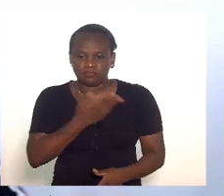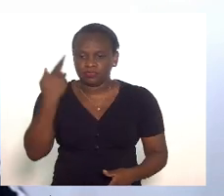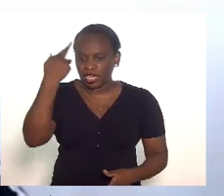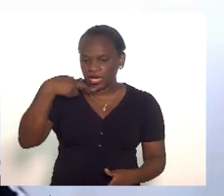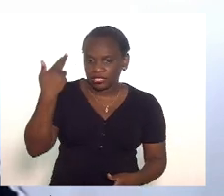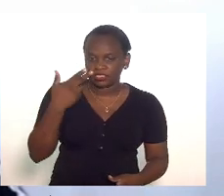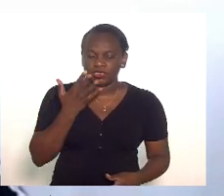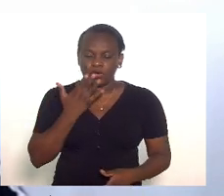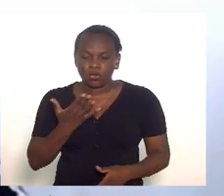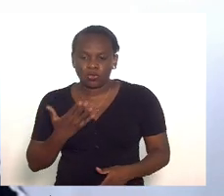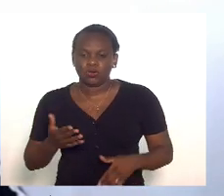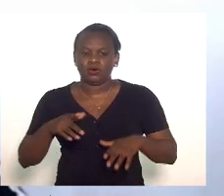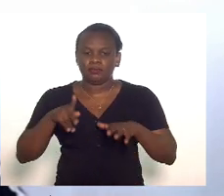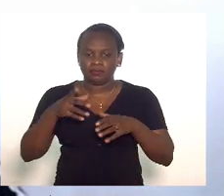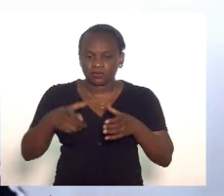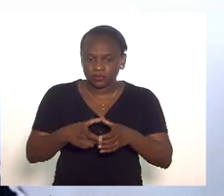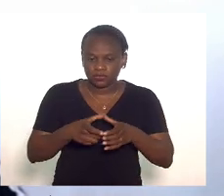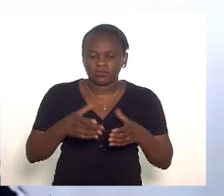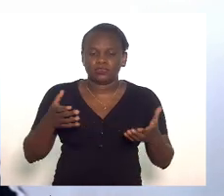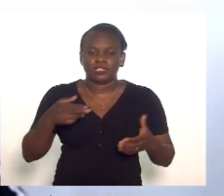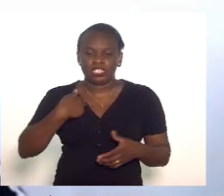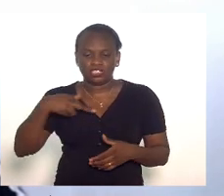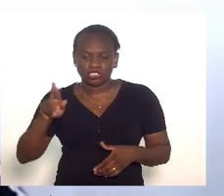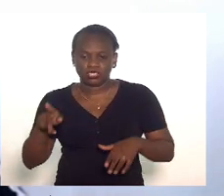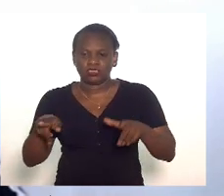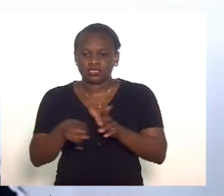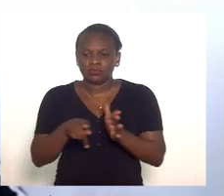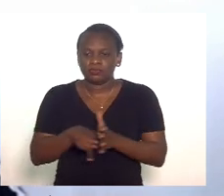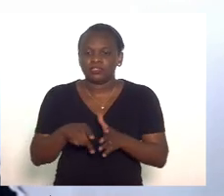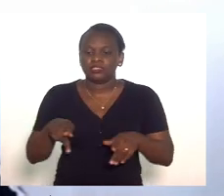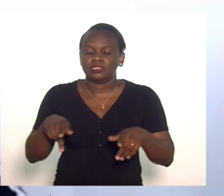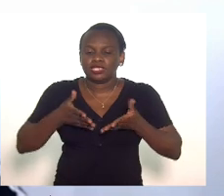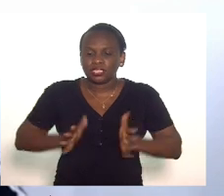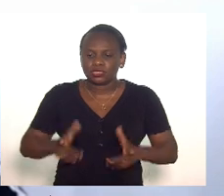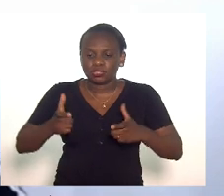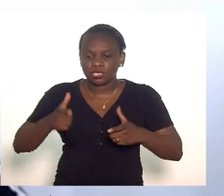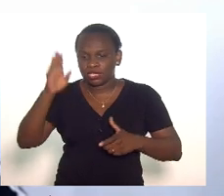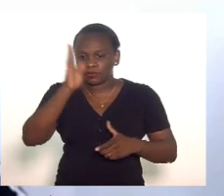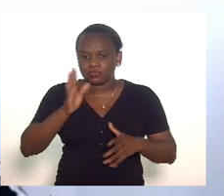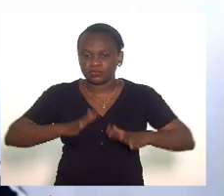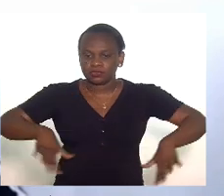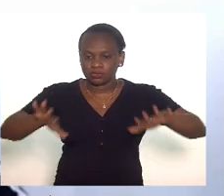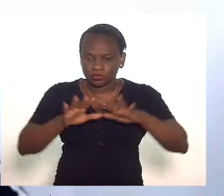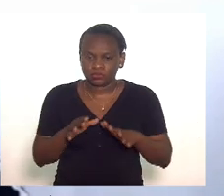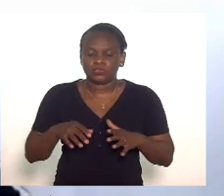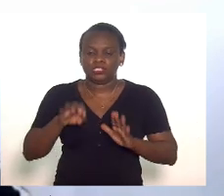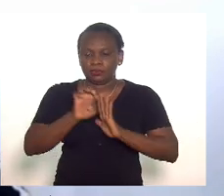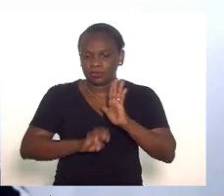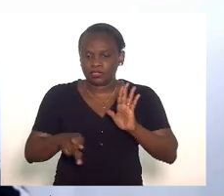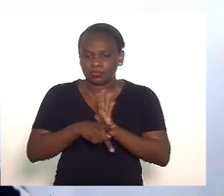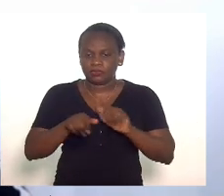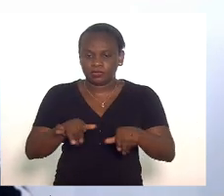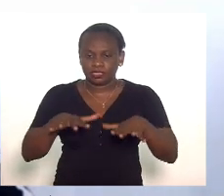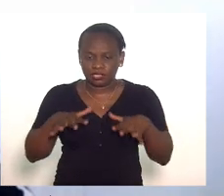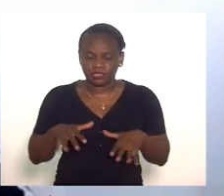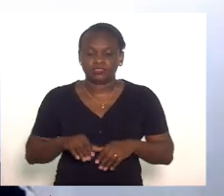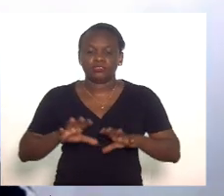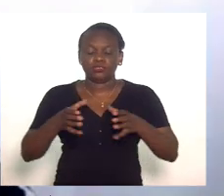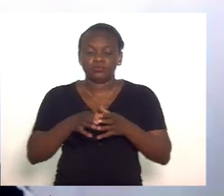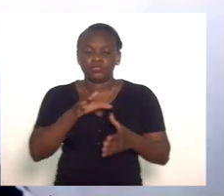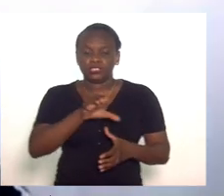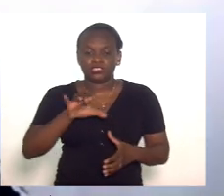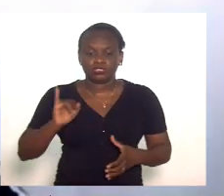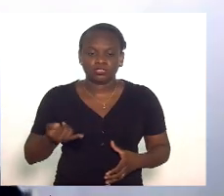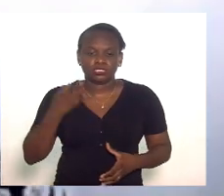raça, cor, etnia, religião e procedência nacional às emendas de plenário. Pega a comissão de Constituição e